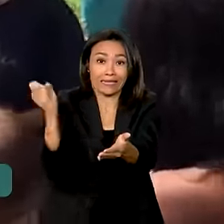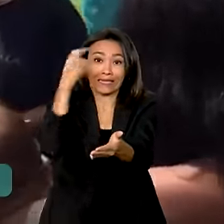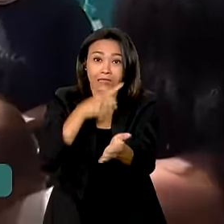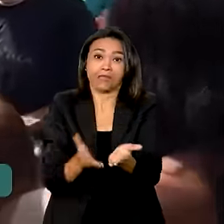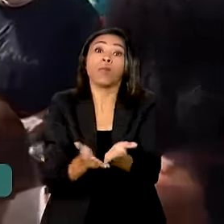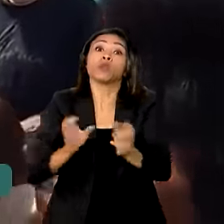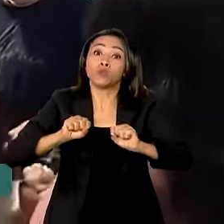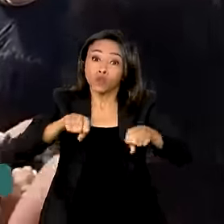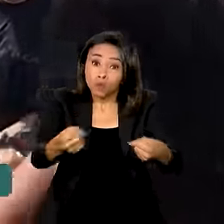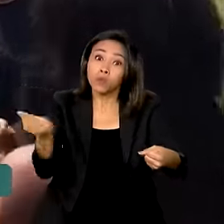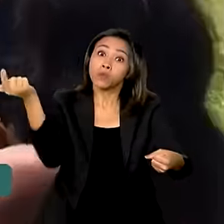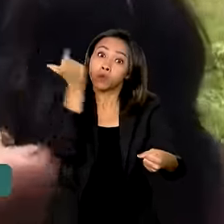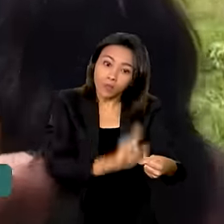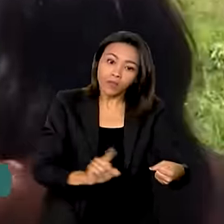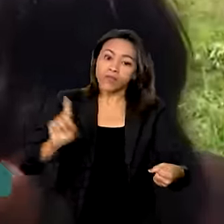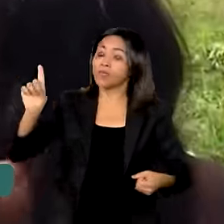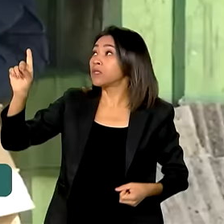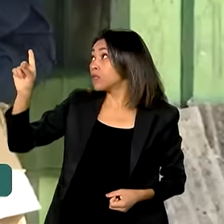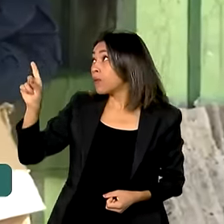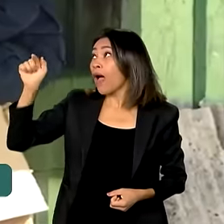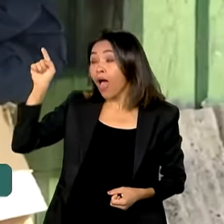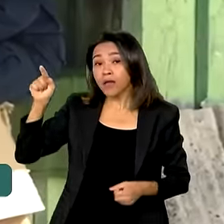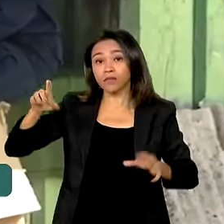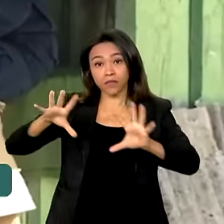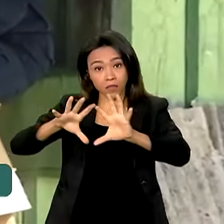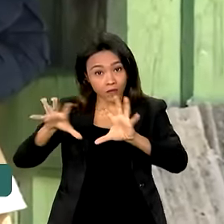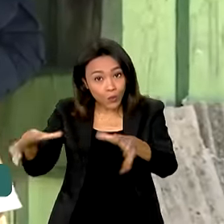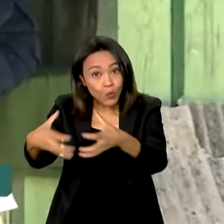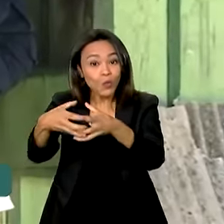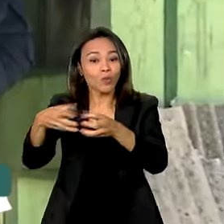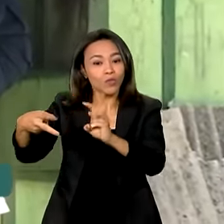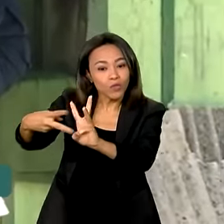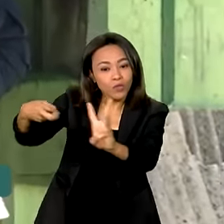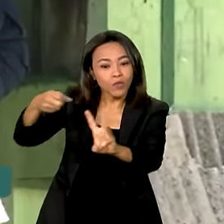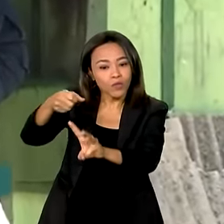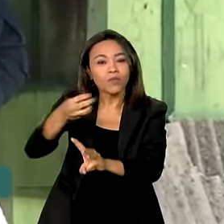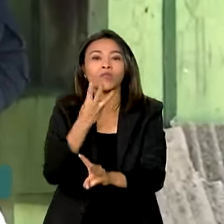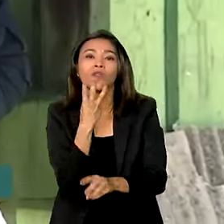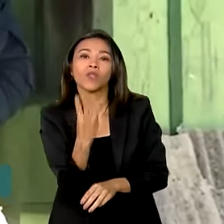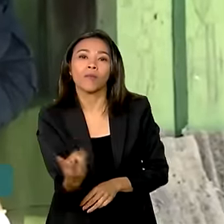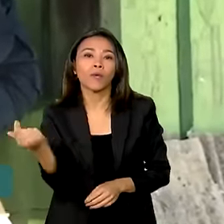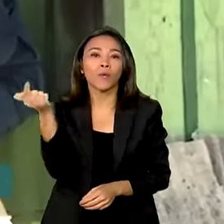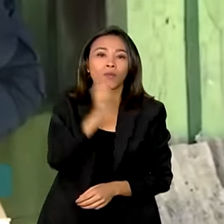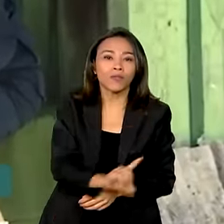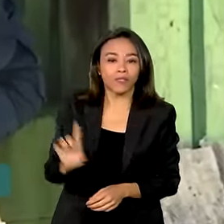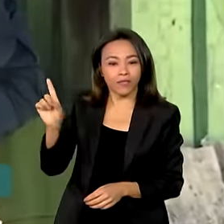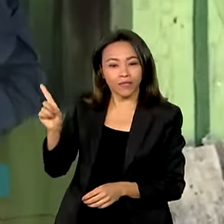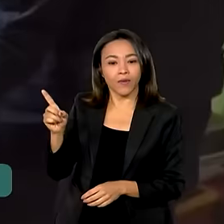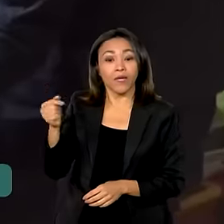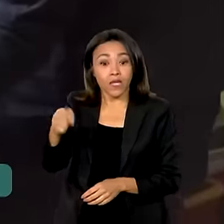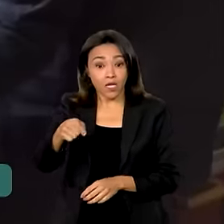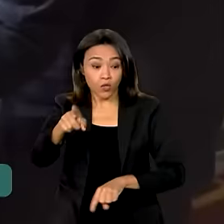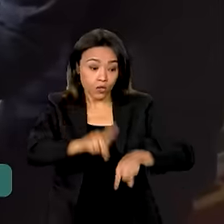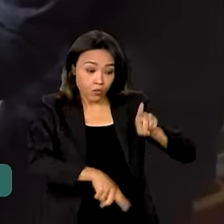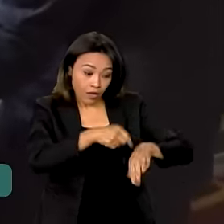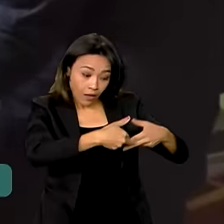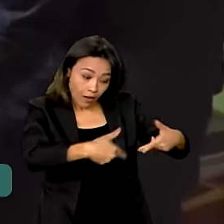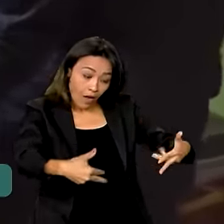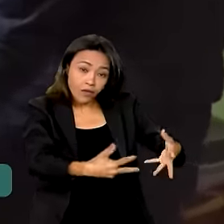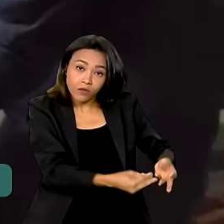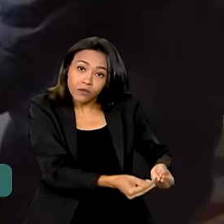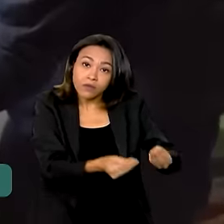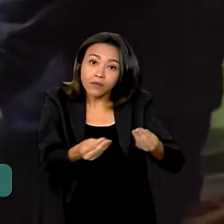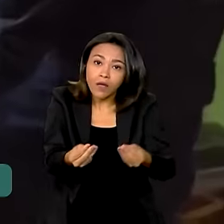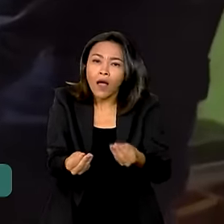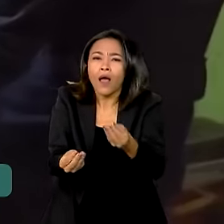pena. A comunidade Yanomami do Caju foi a primeira parada. E os equipamentos da embarcação garantiram